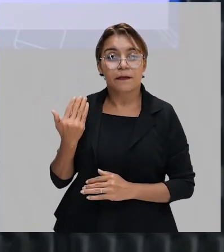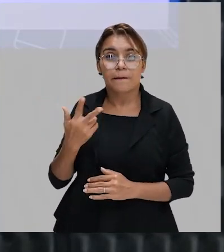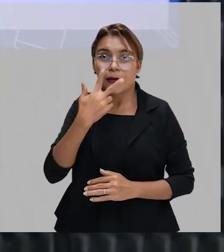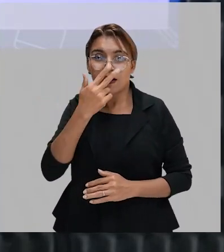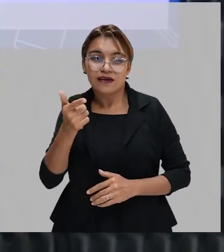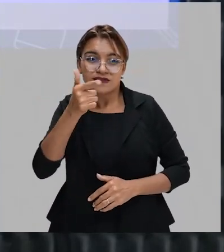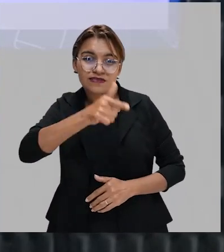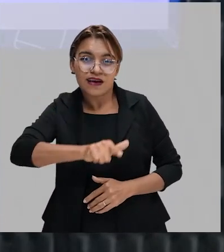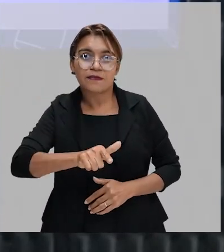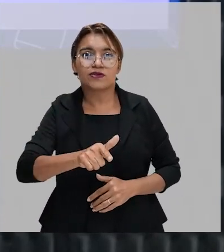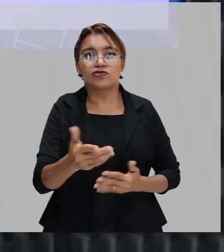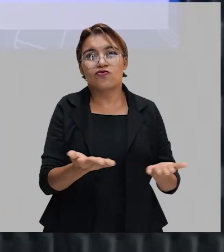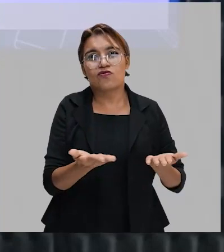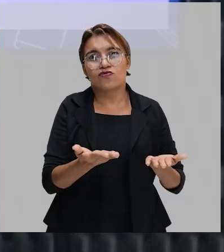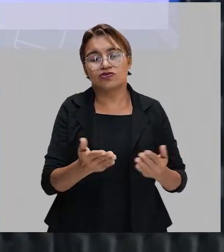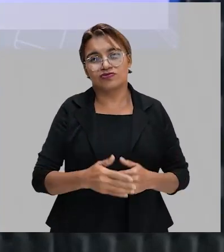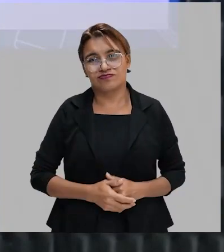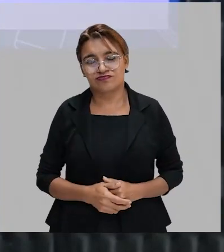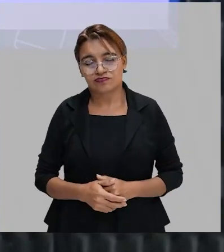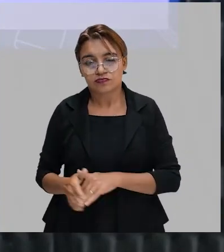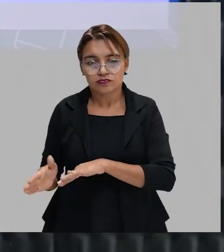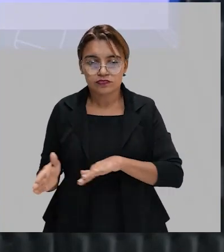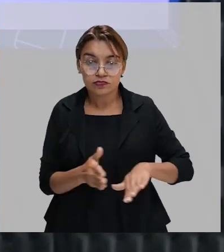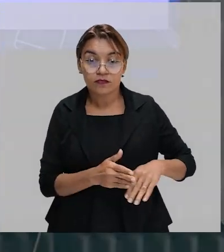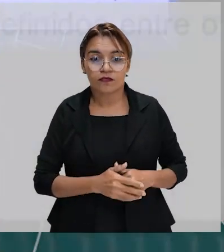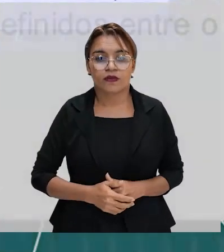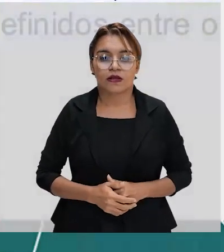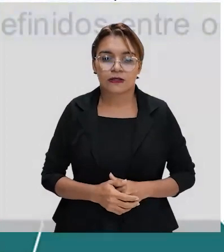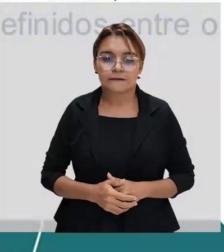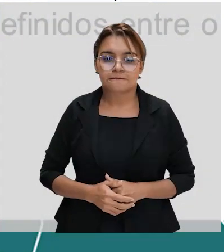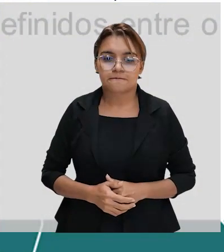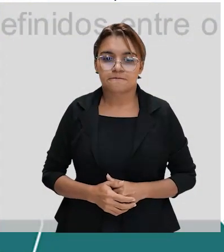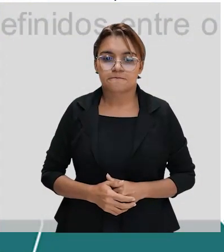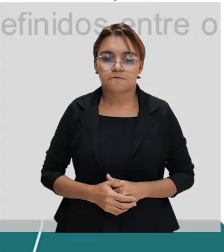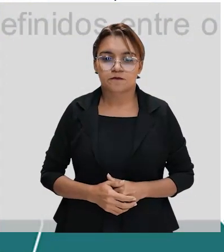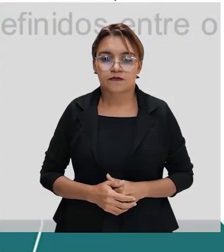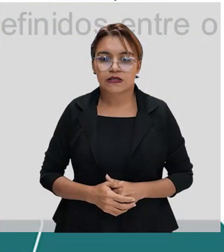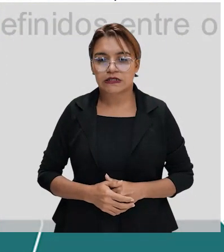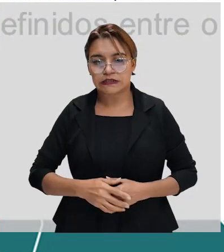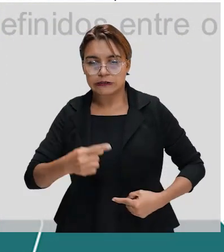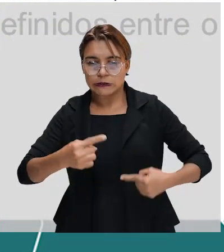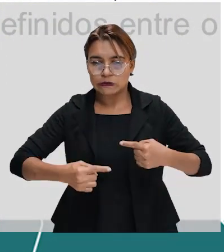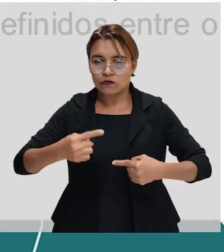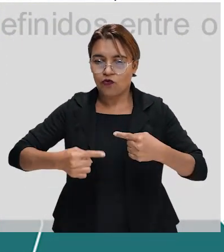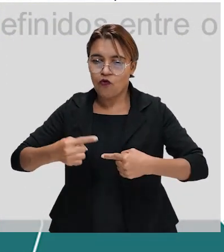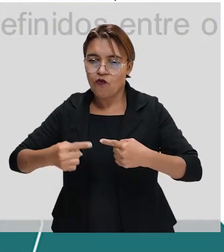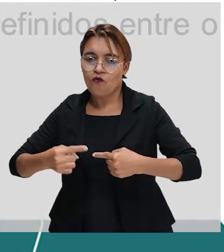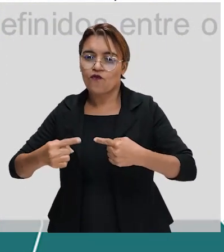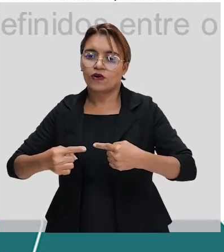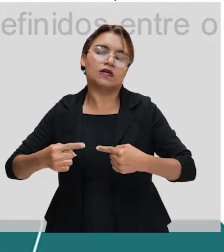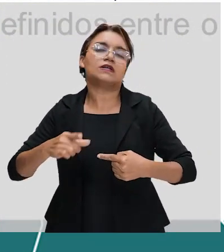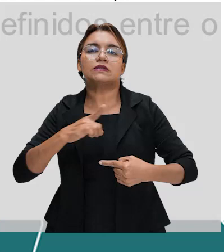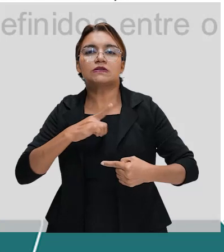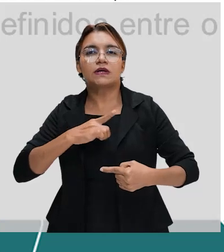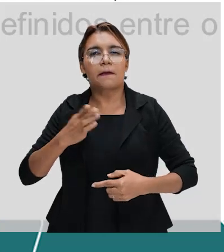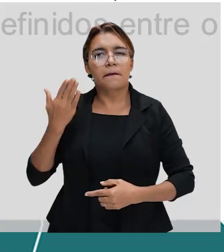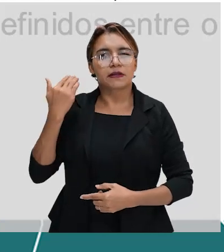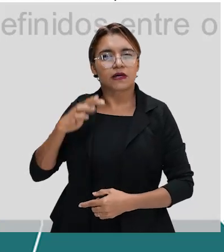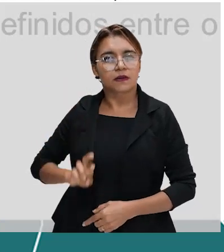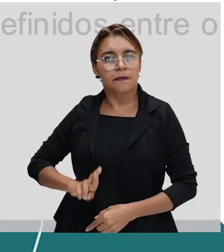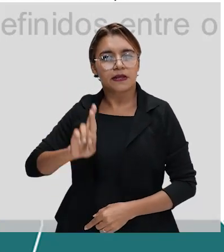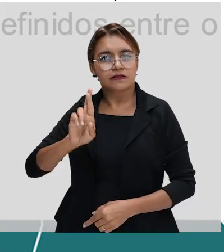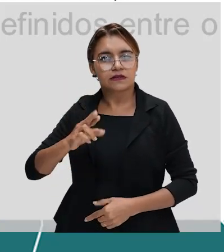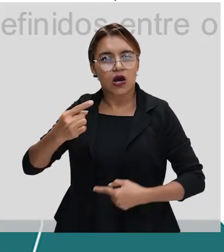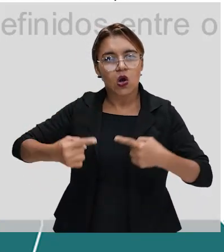Vamos dar uma olhada aí na história. Conflito entre as forças conservadoras, que representavam o passado,